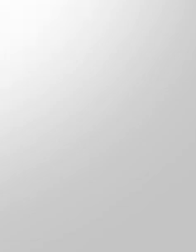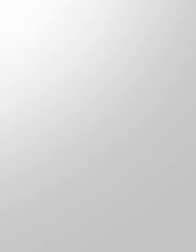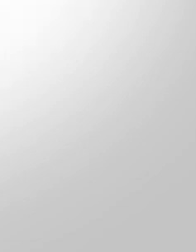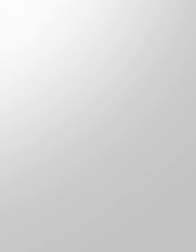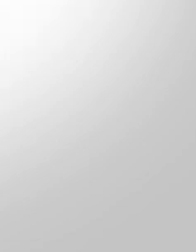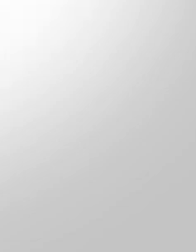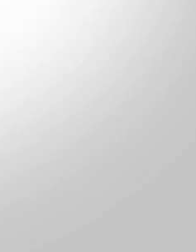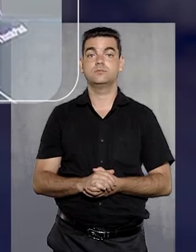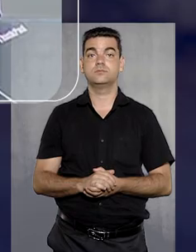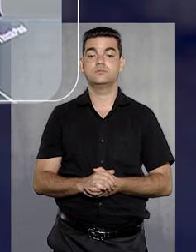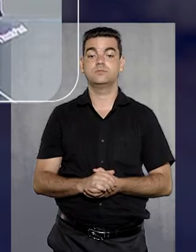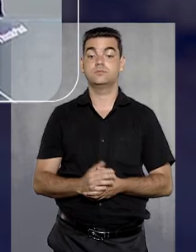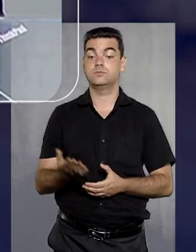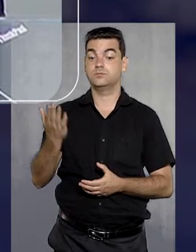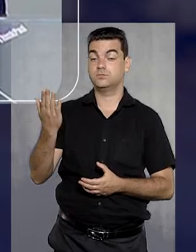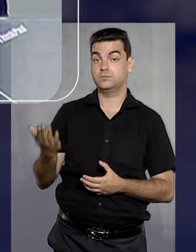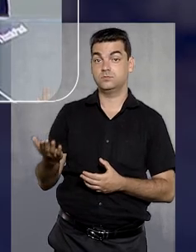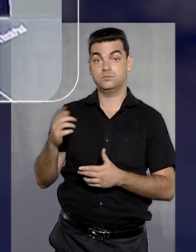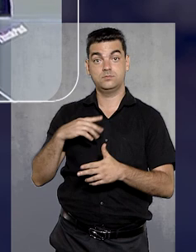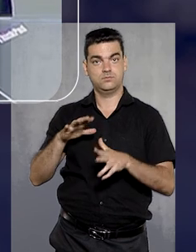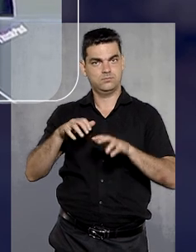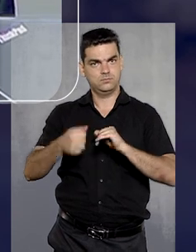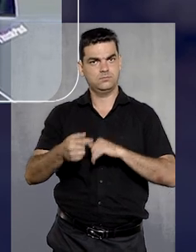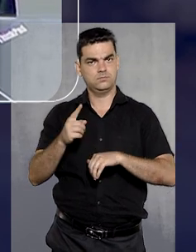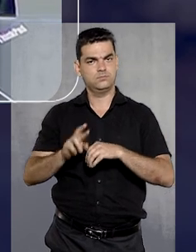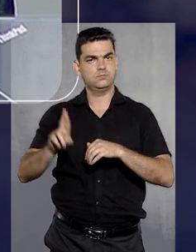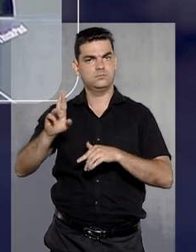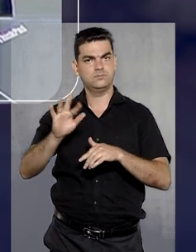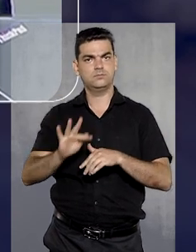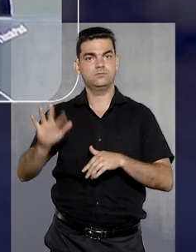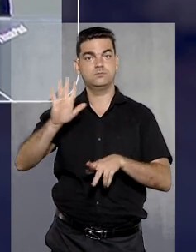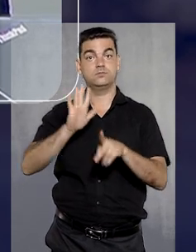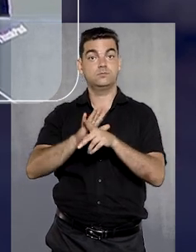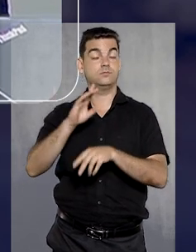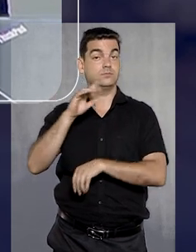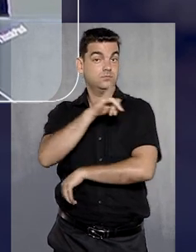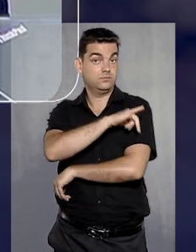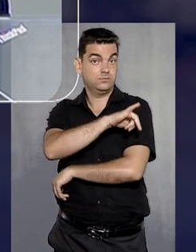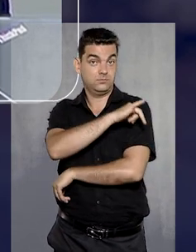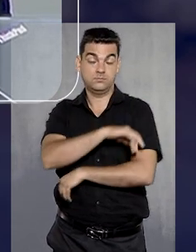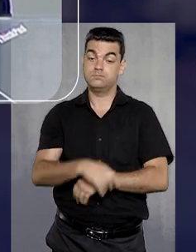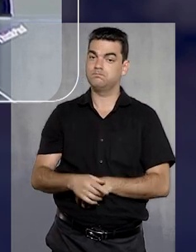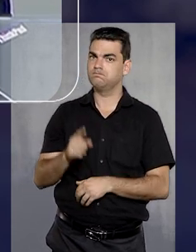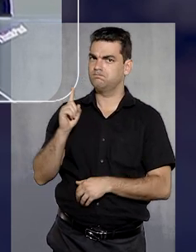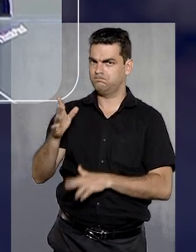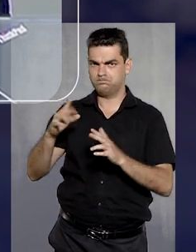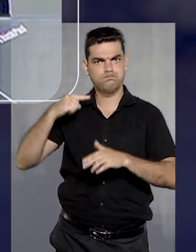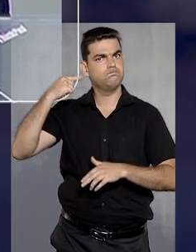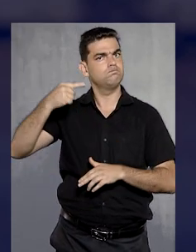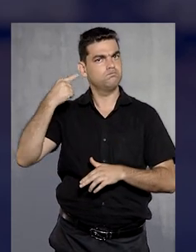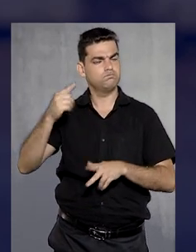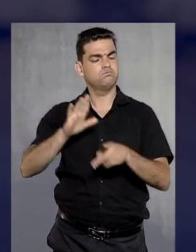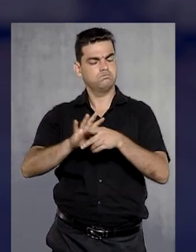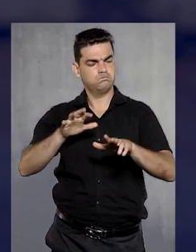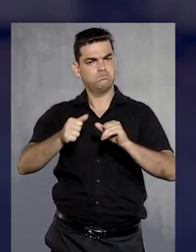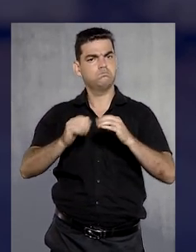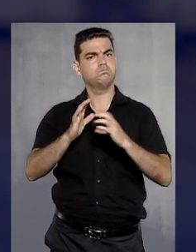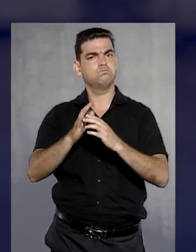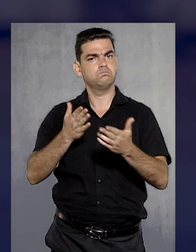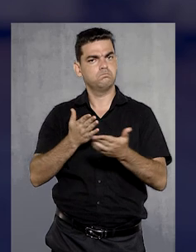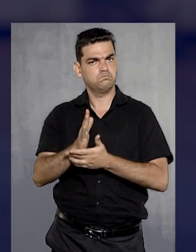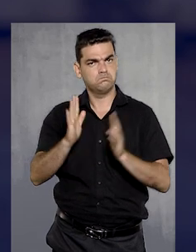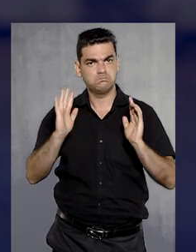Música Ressódio Azulay Neto é formado pela Universidade Federal do Rio de Janeiro. Ele foi